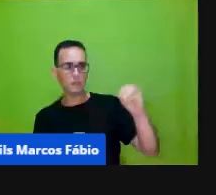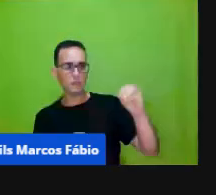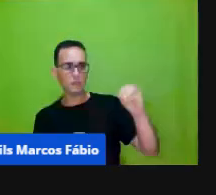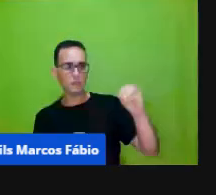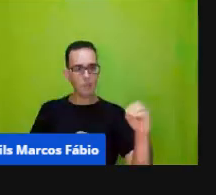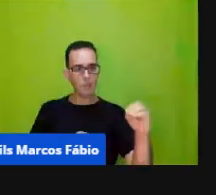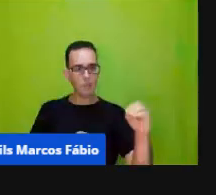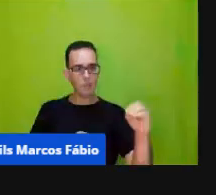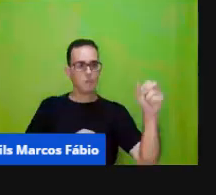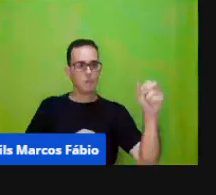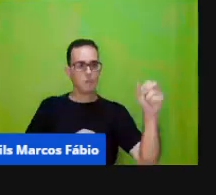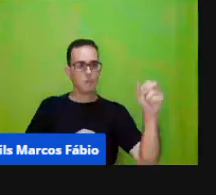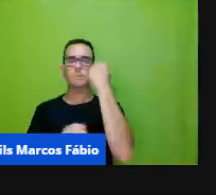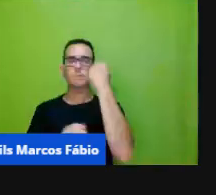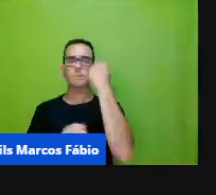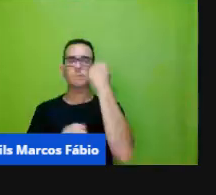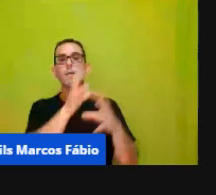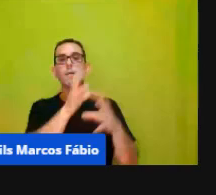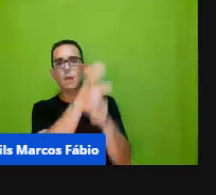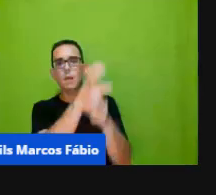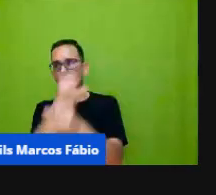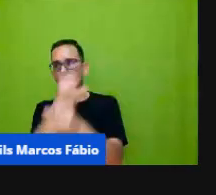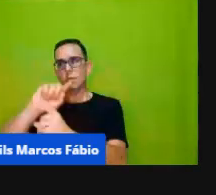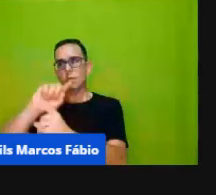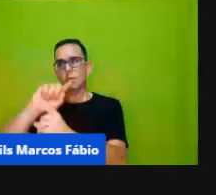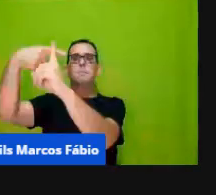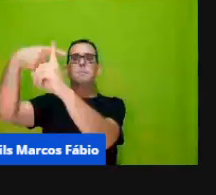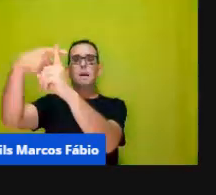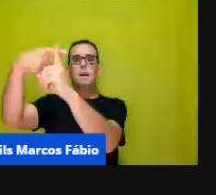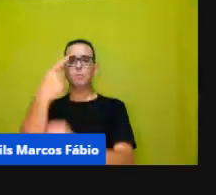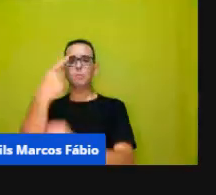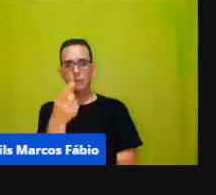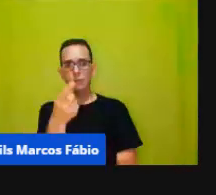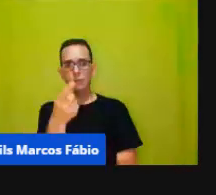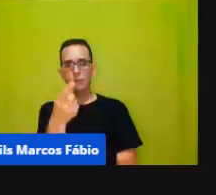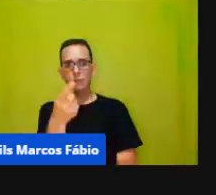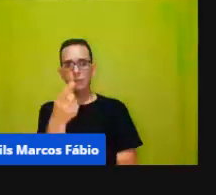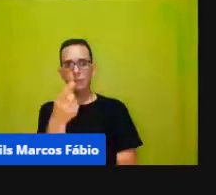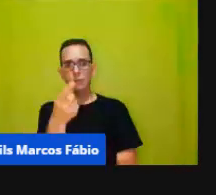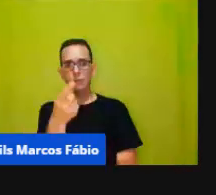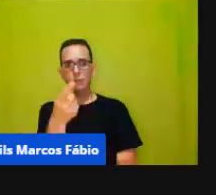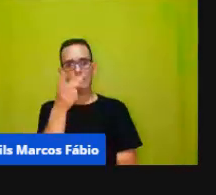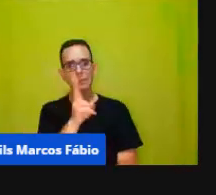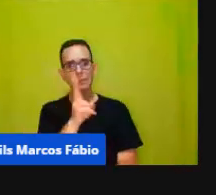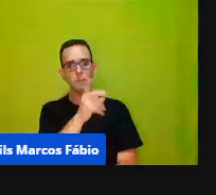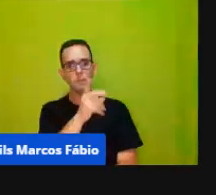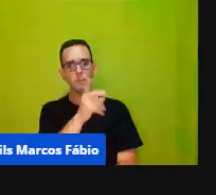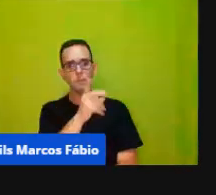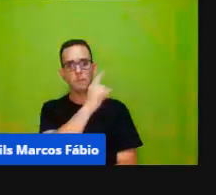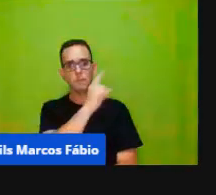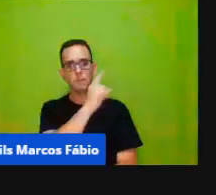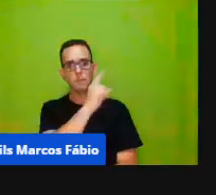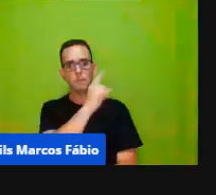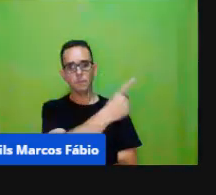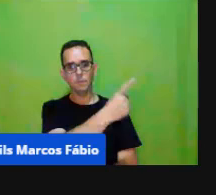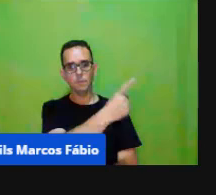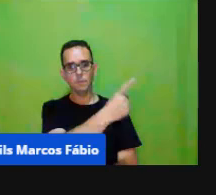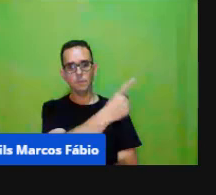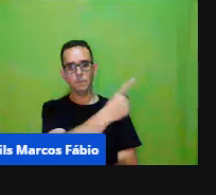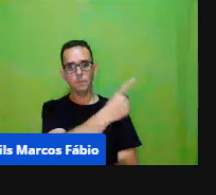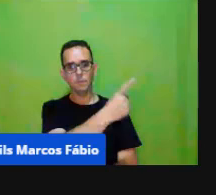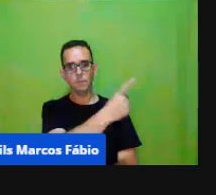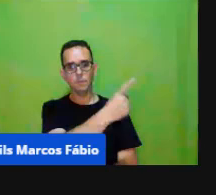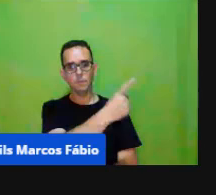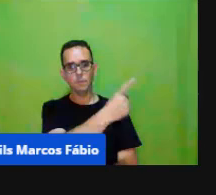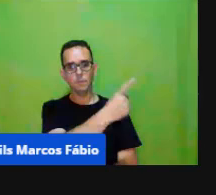uma unidade a mais a cada vez que ele anda então, percebam lá embaixo do número um eu tenho todos